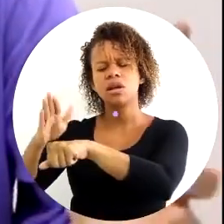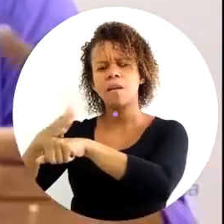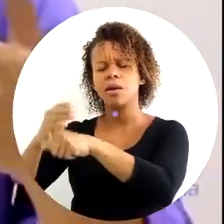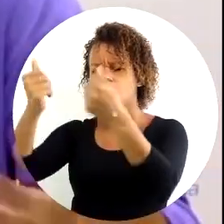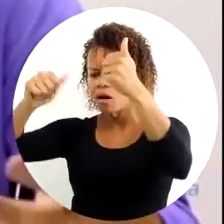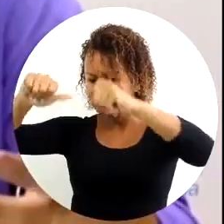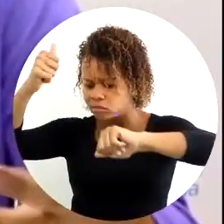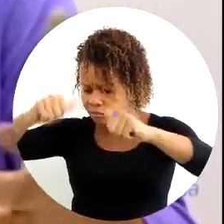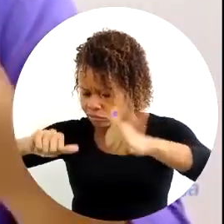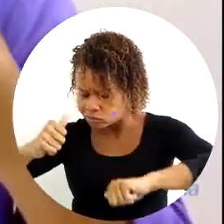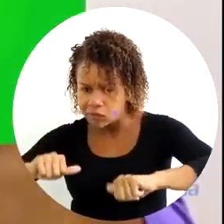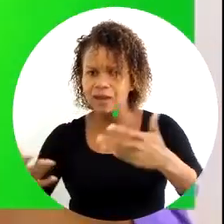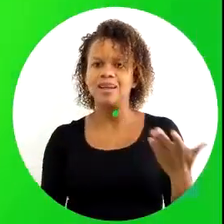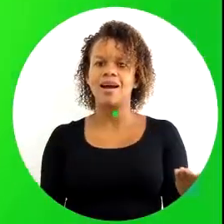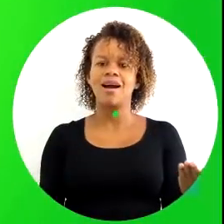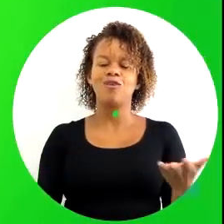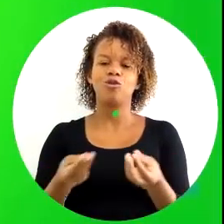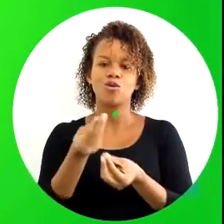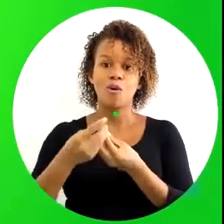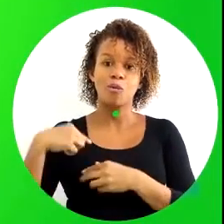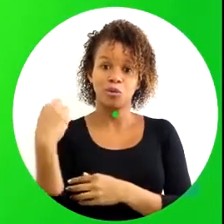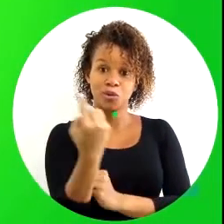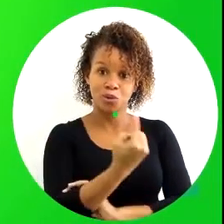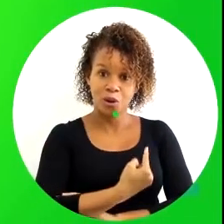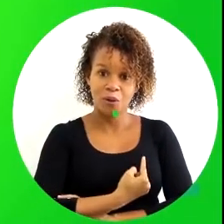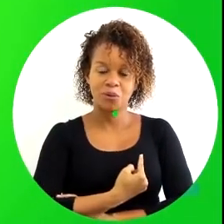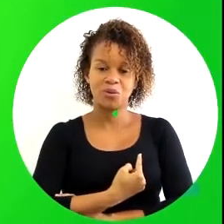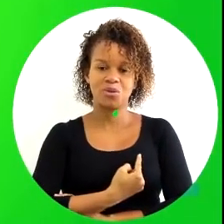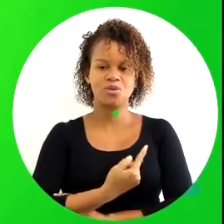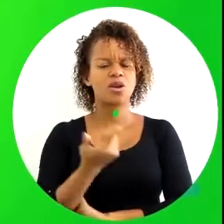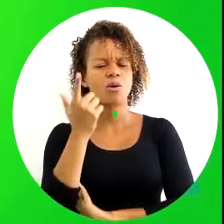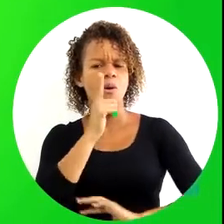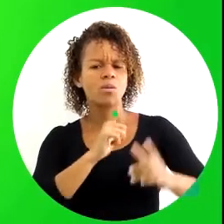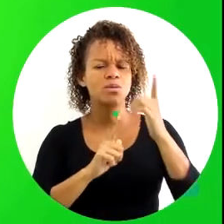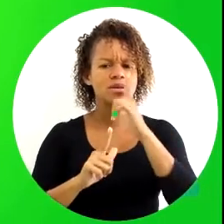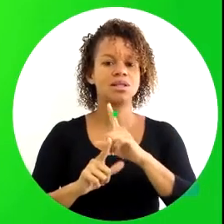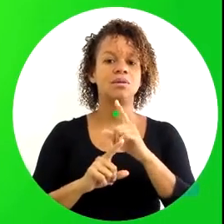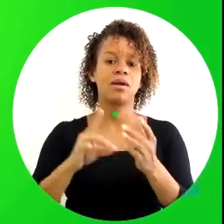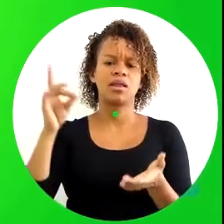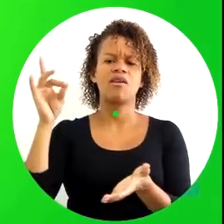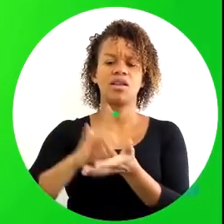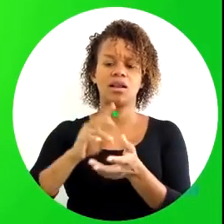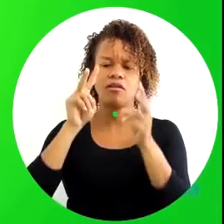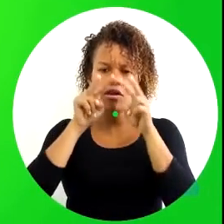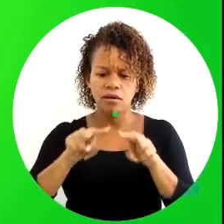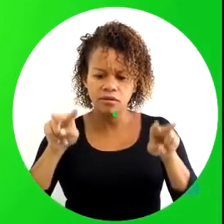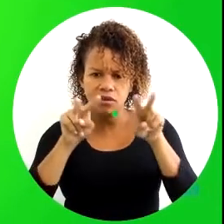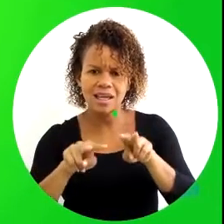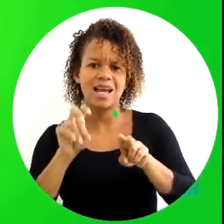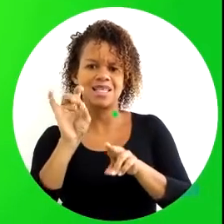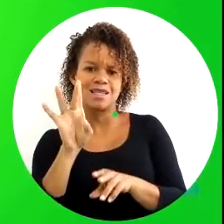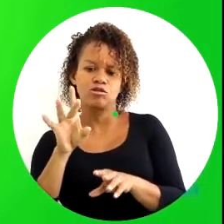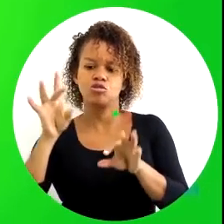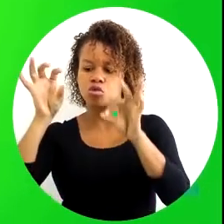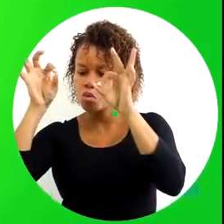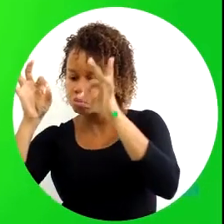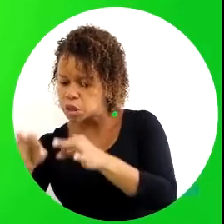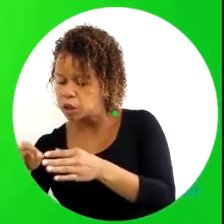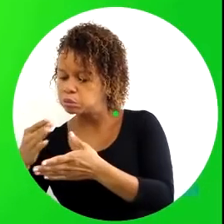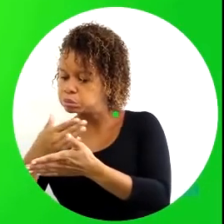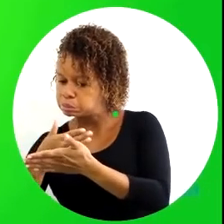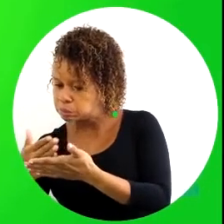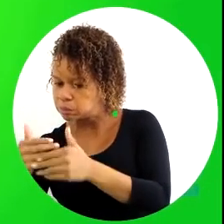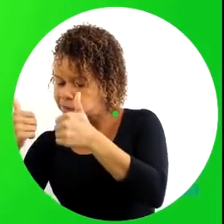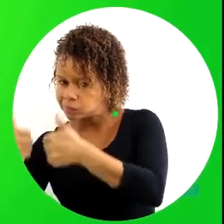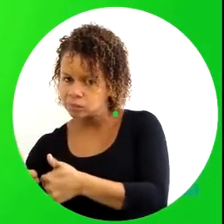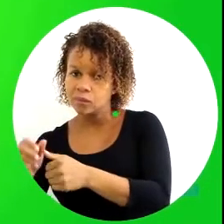treinamento. Avaliar a forma de como nós, o que nós conseguimos. Que é, na verdade, verificar se tudo ocorreu de